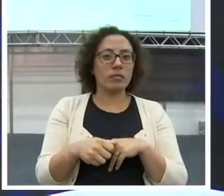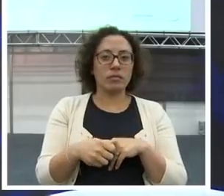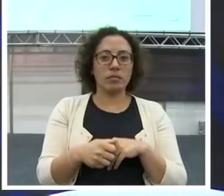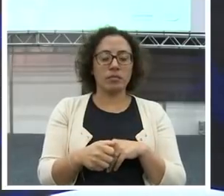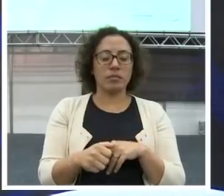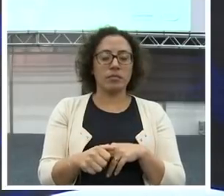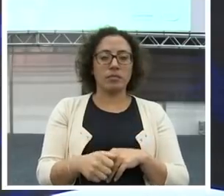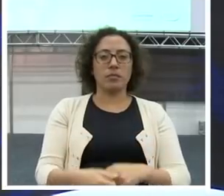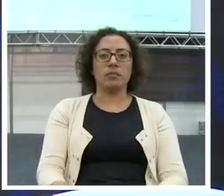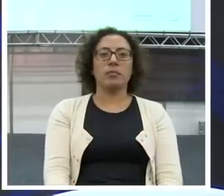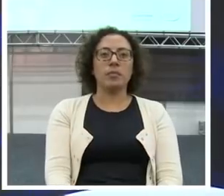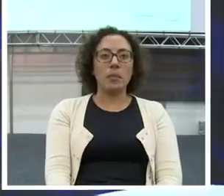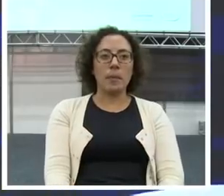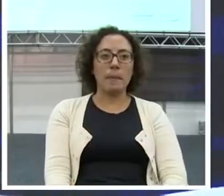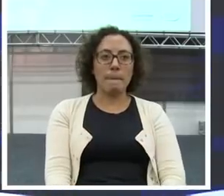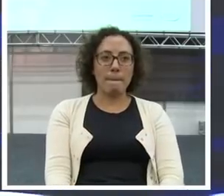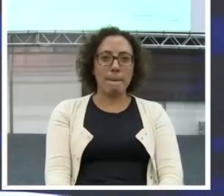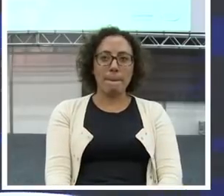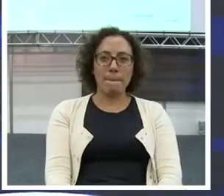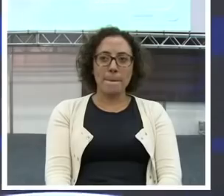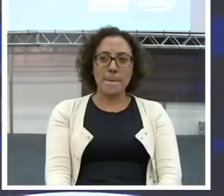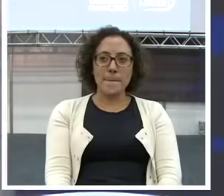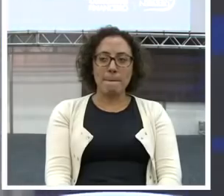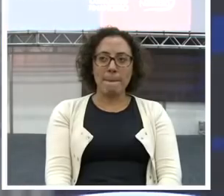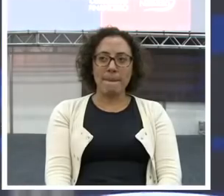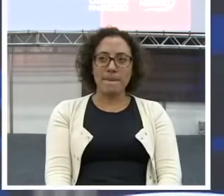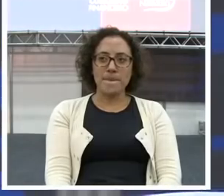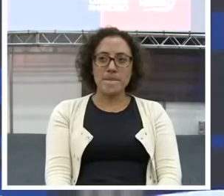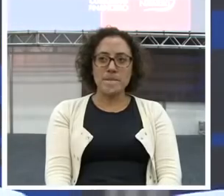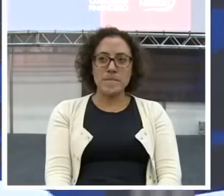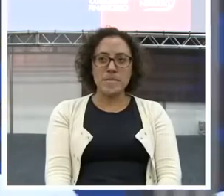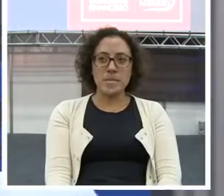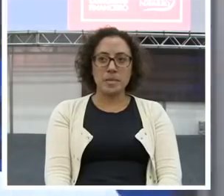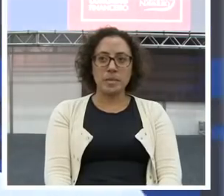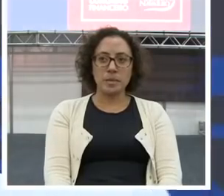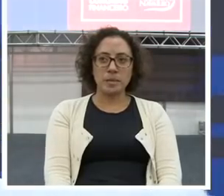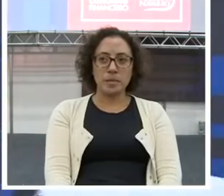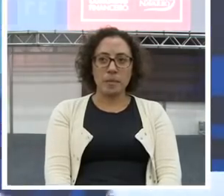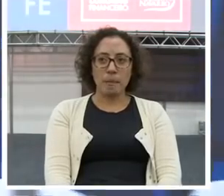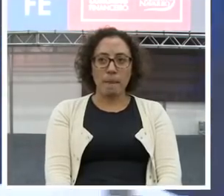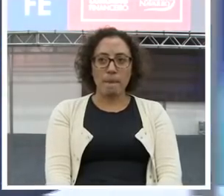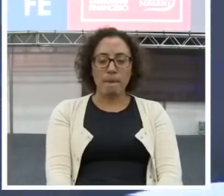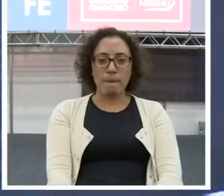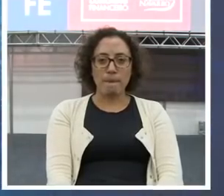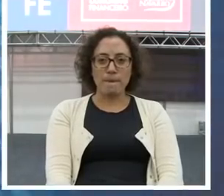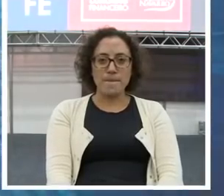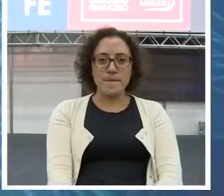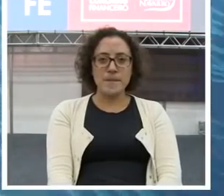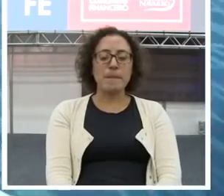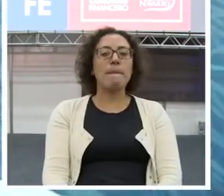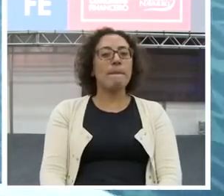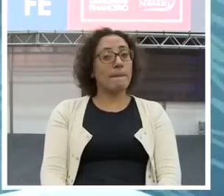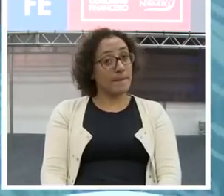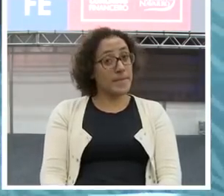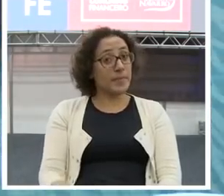passando. Pode ver aqui para mim? Olha só que interessante.